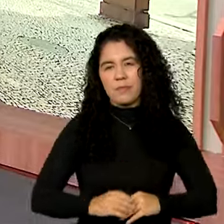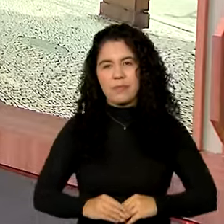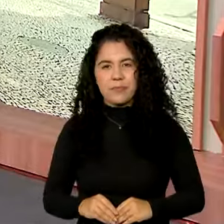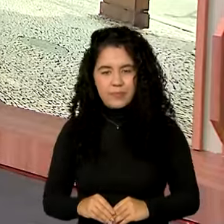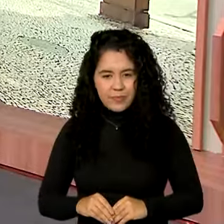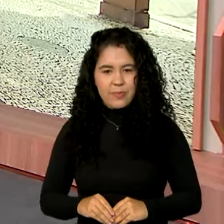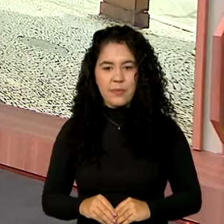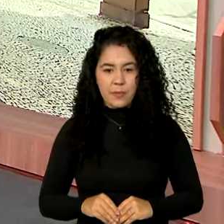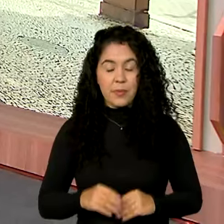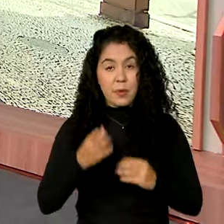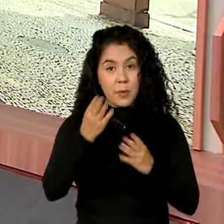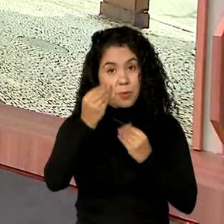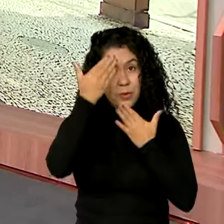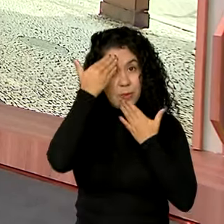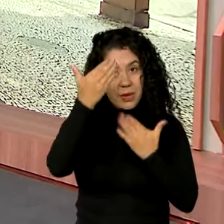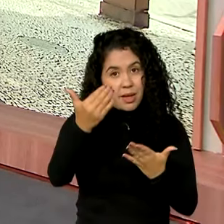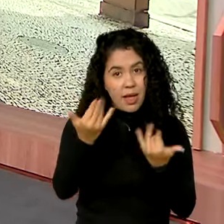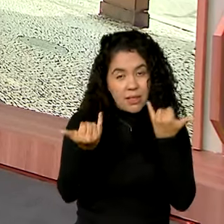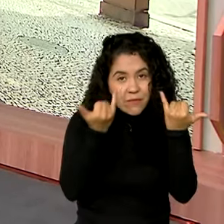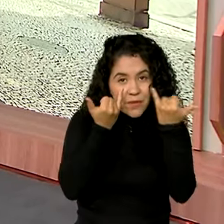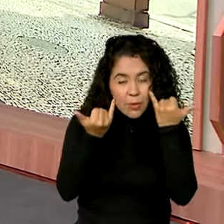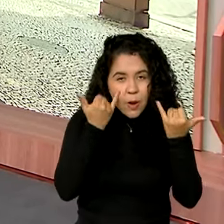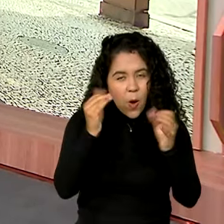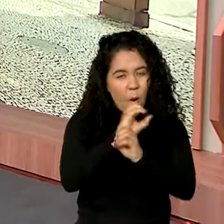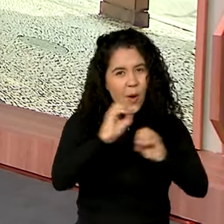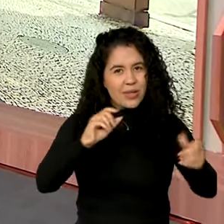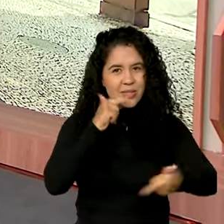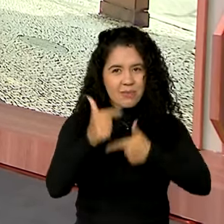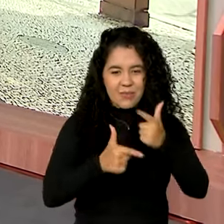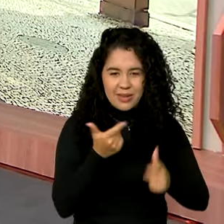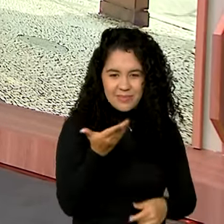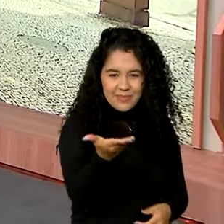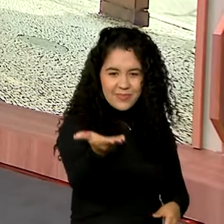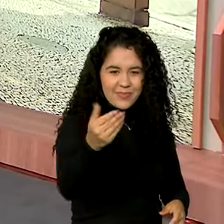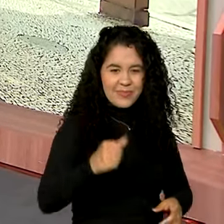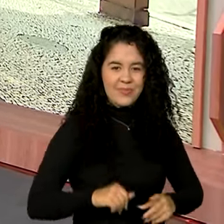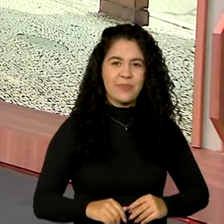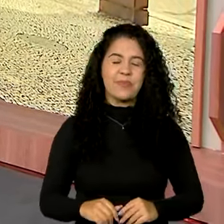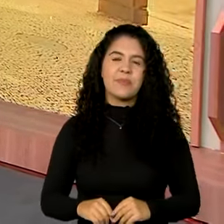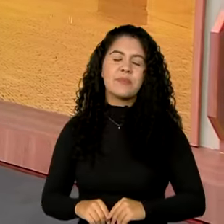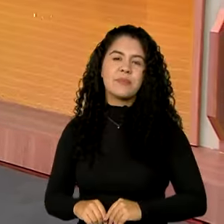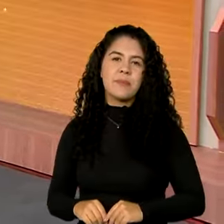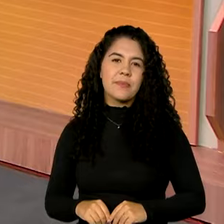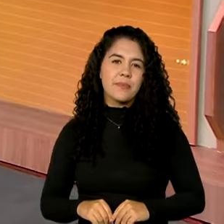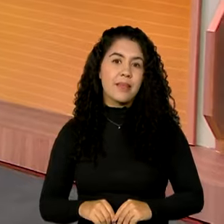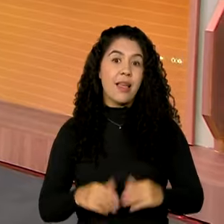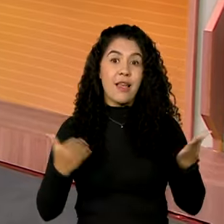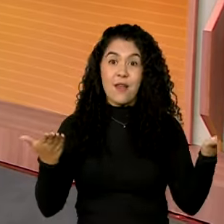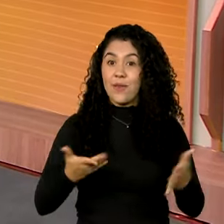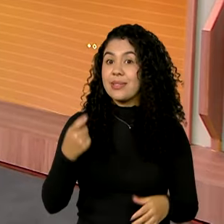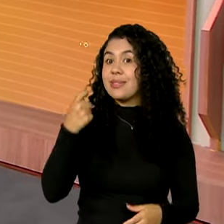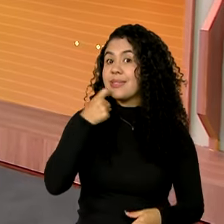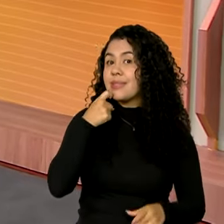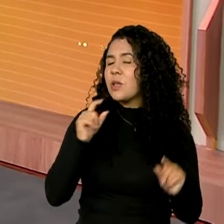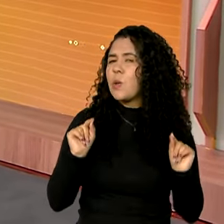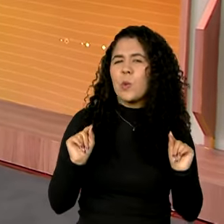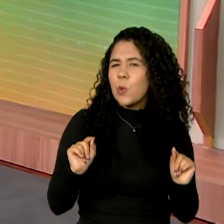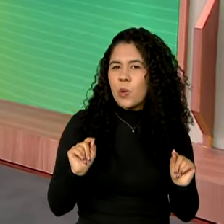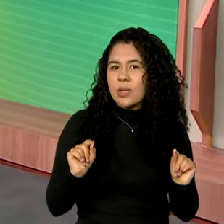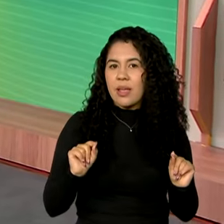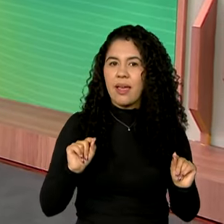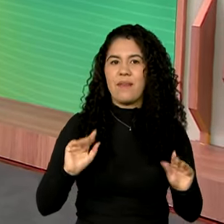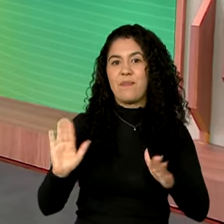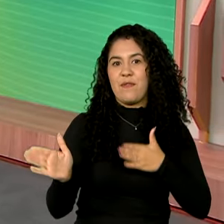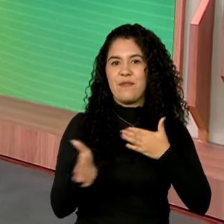Ok, Flávio. Obrigada pelas informações. Bom trabalho para você aí no Rio de Janeiro. E sexta-feira é dia de fechar o